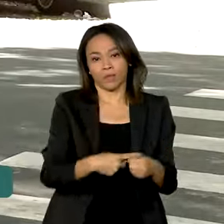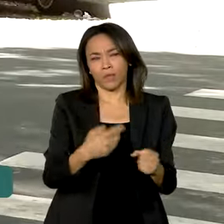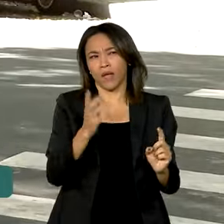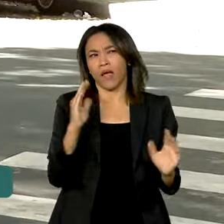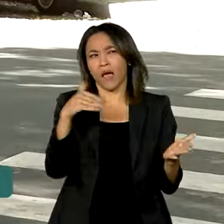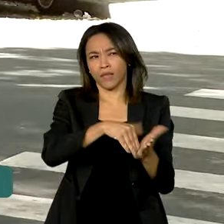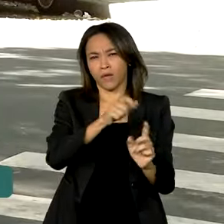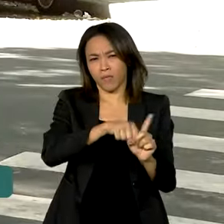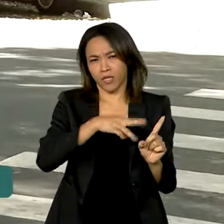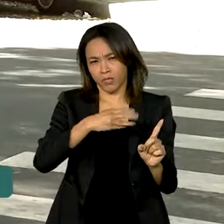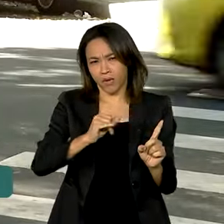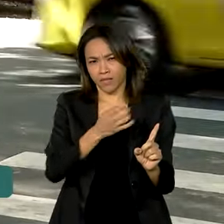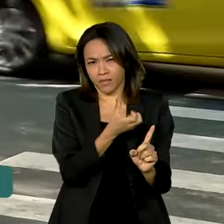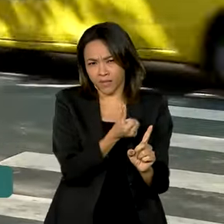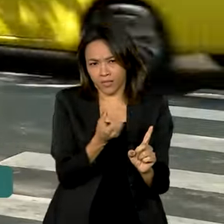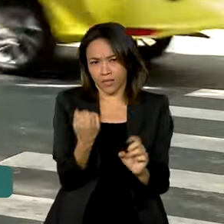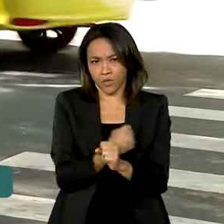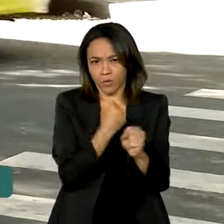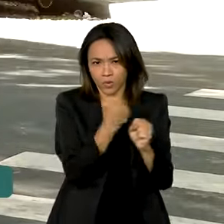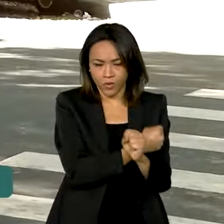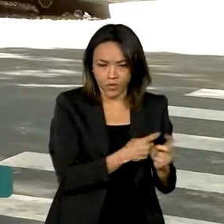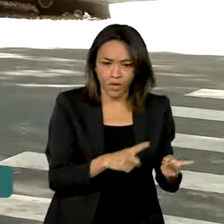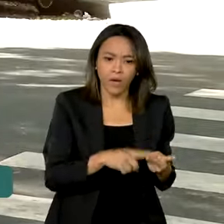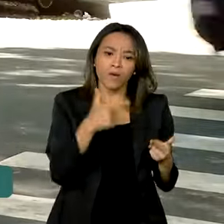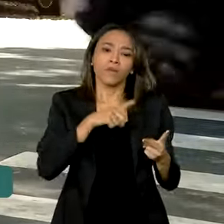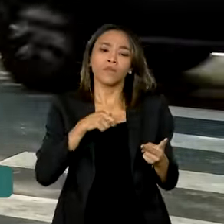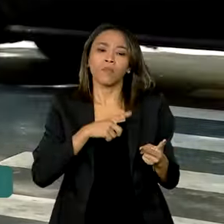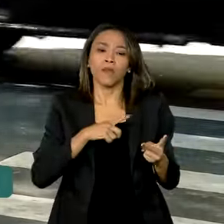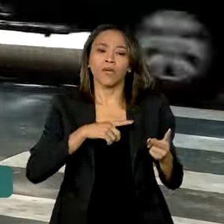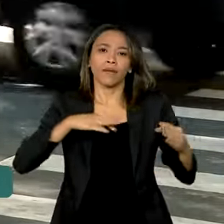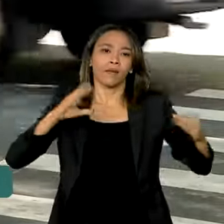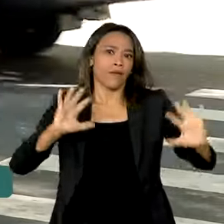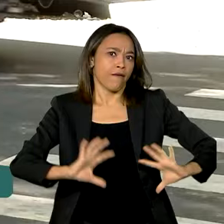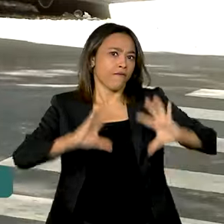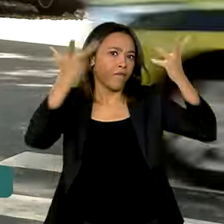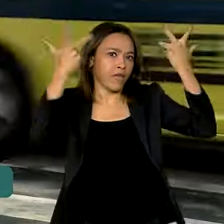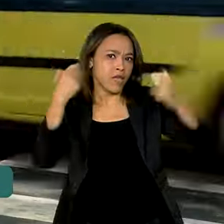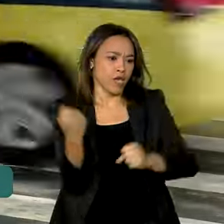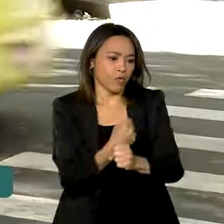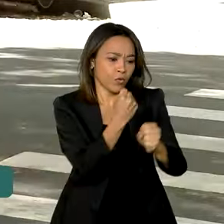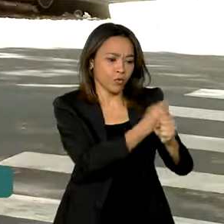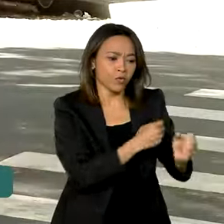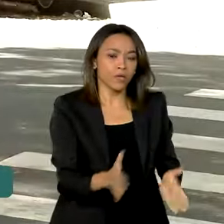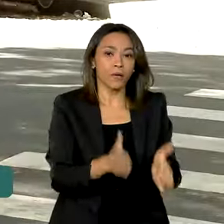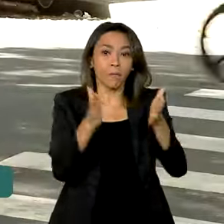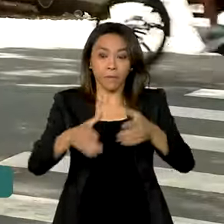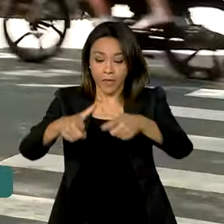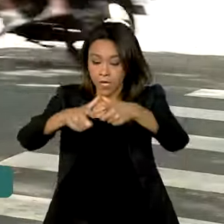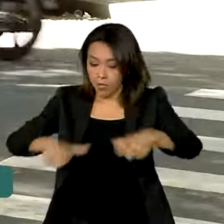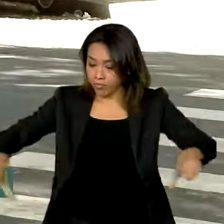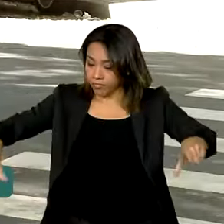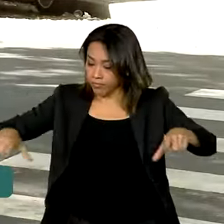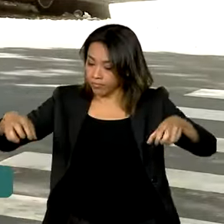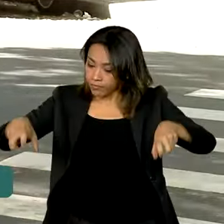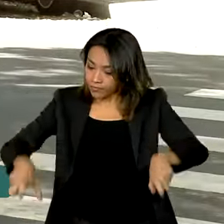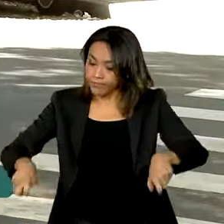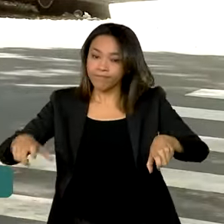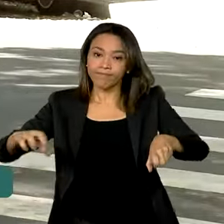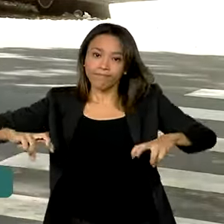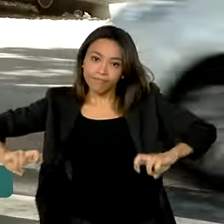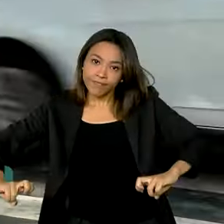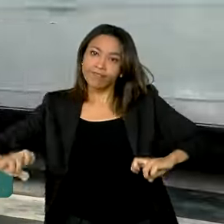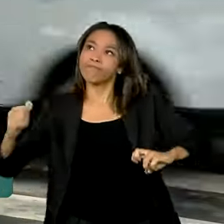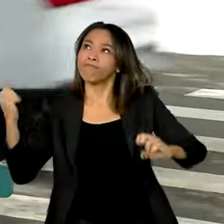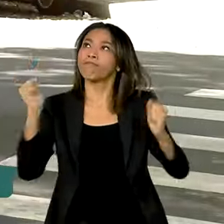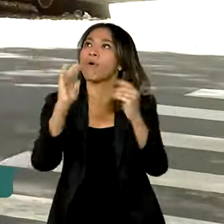obras. São reformas de orlas, construções de centros de eventos e praças públicas. E entre os estados que mais receberam